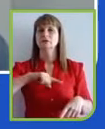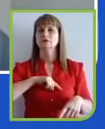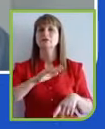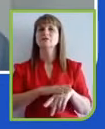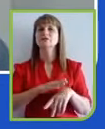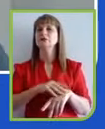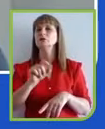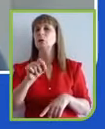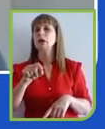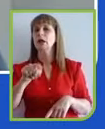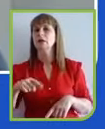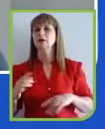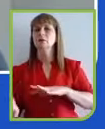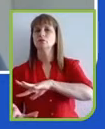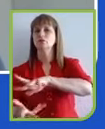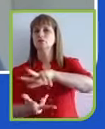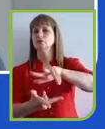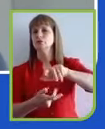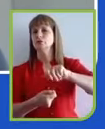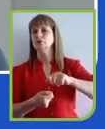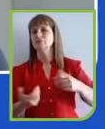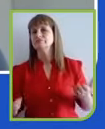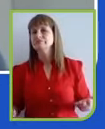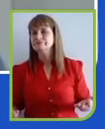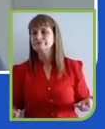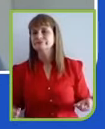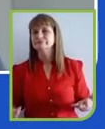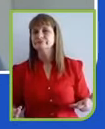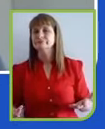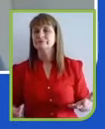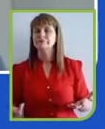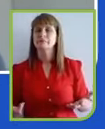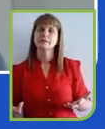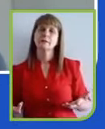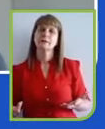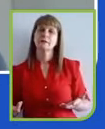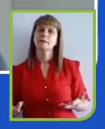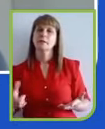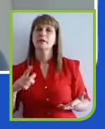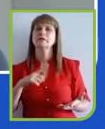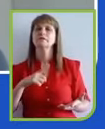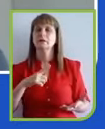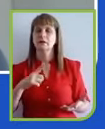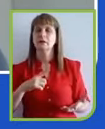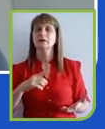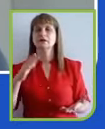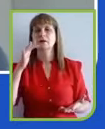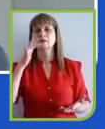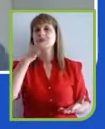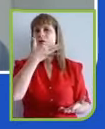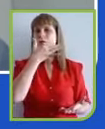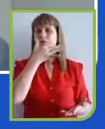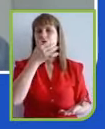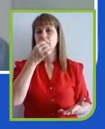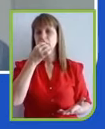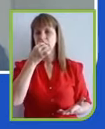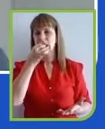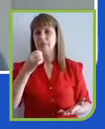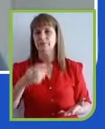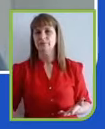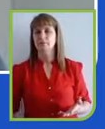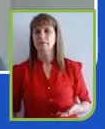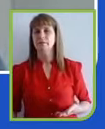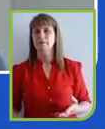seria esse? Claro que há, sem dúvida, às vezes não fica tão